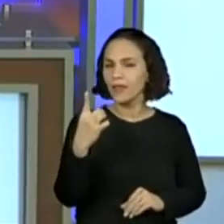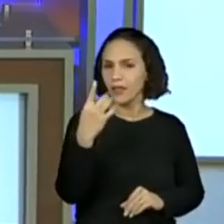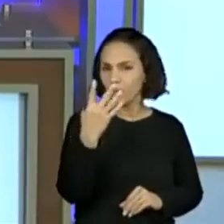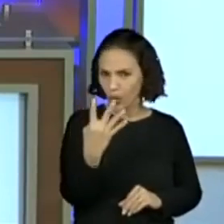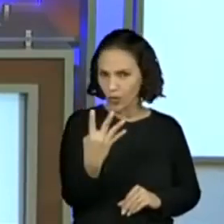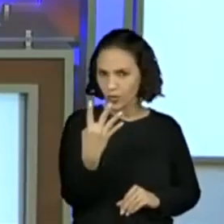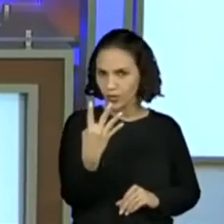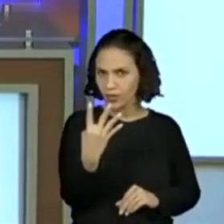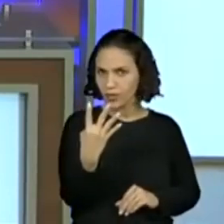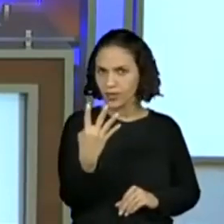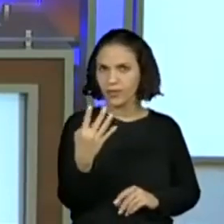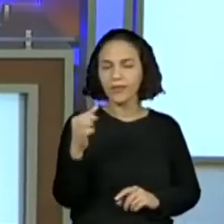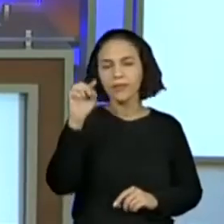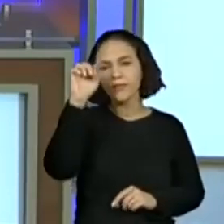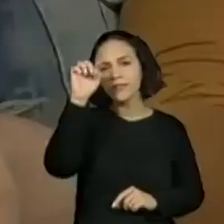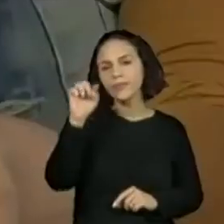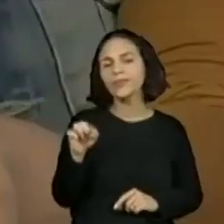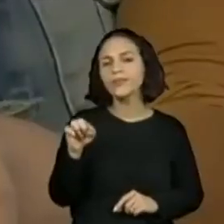14 por...